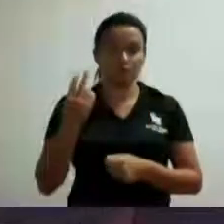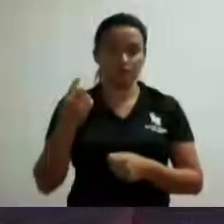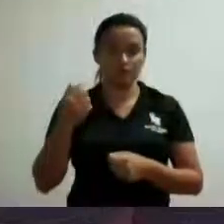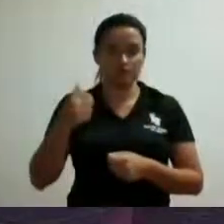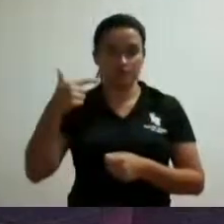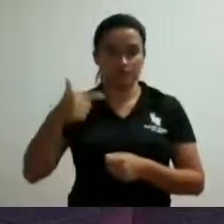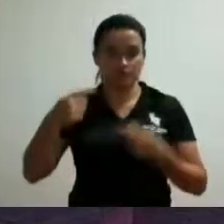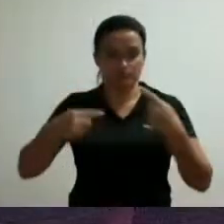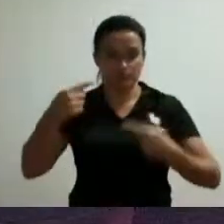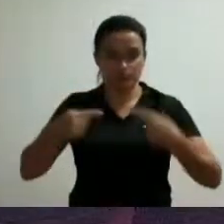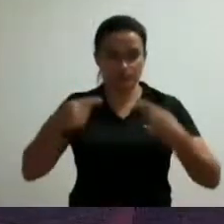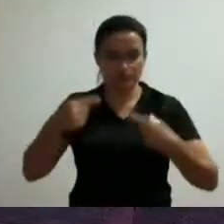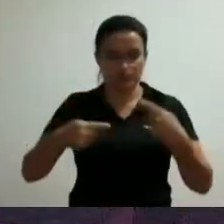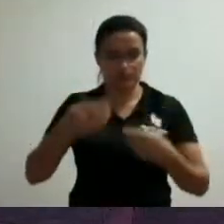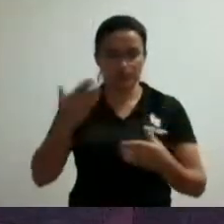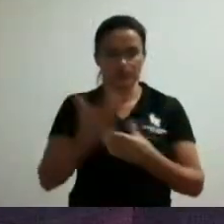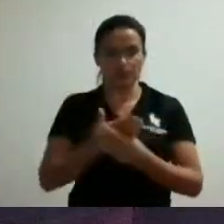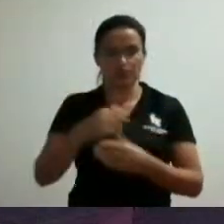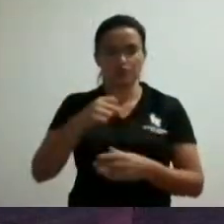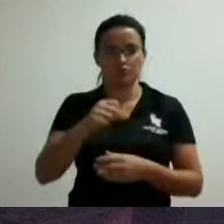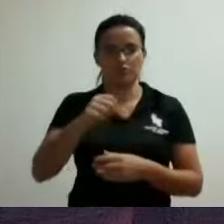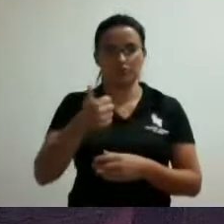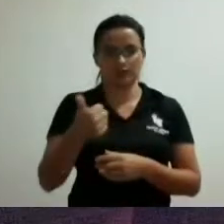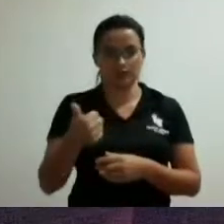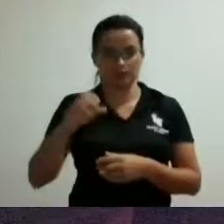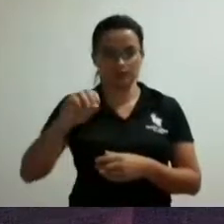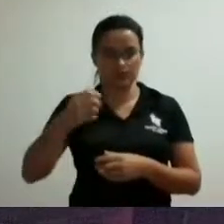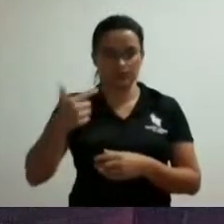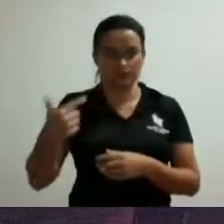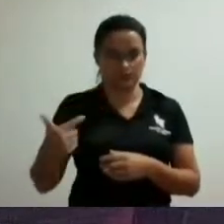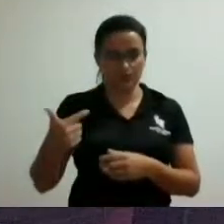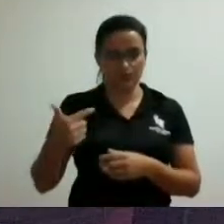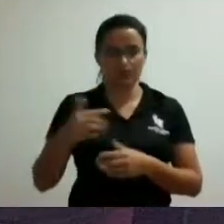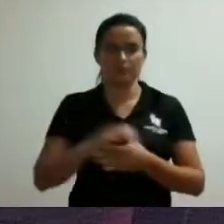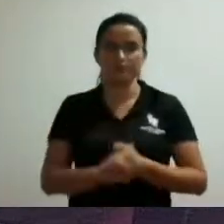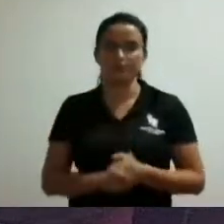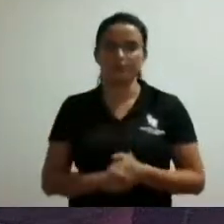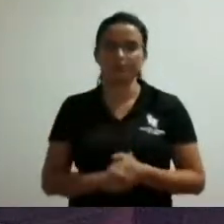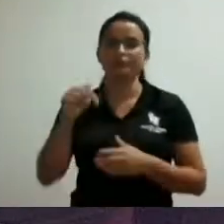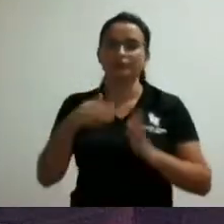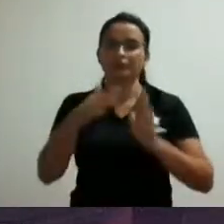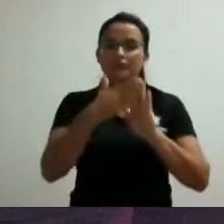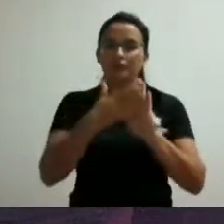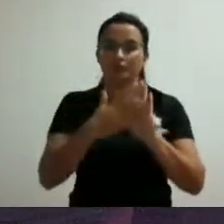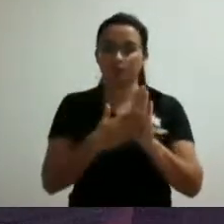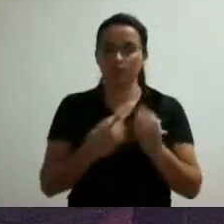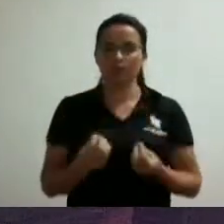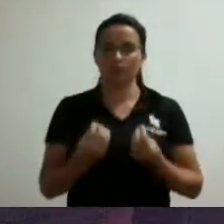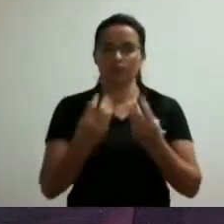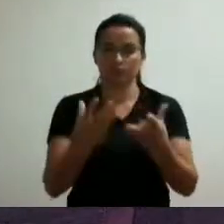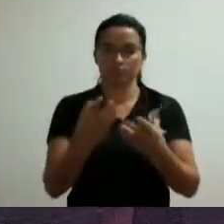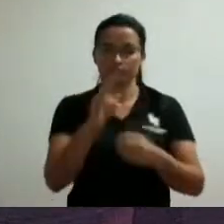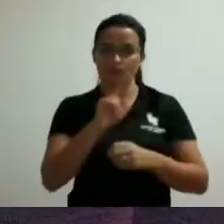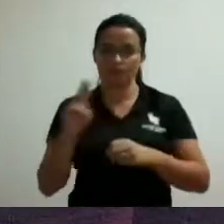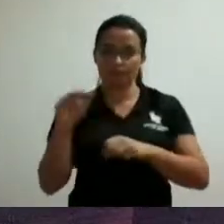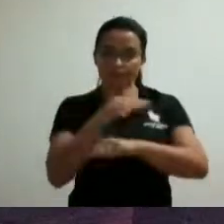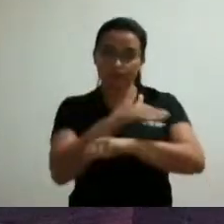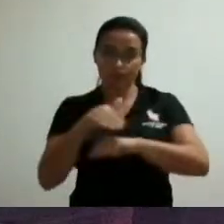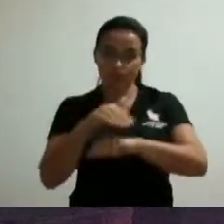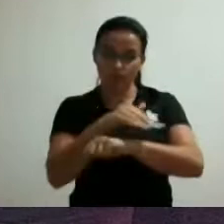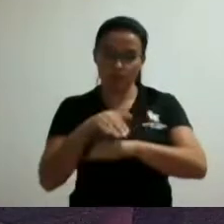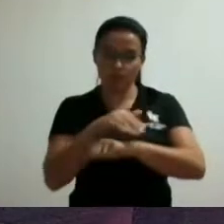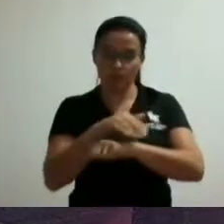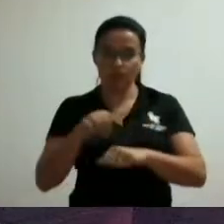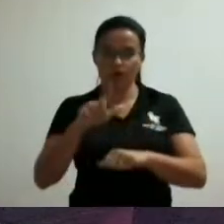processo 9102 barra 2021 que dispõe sobre a denominação do gradouro público rua leopoldina